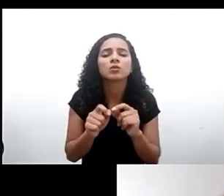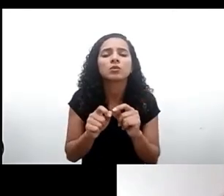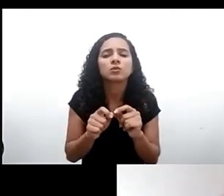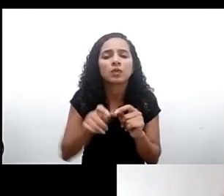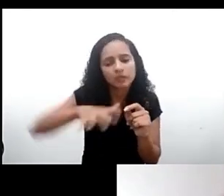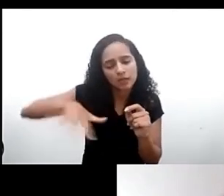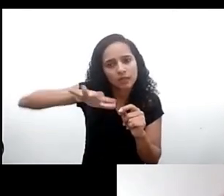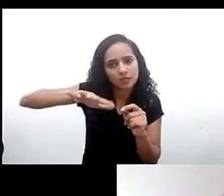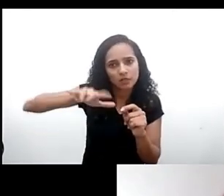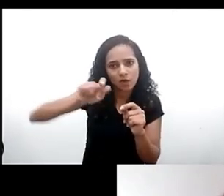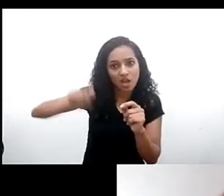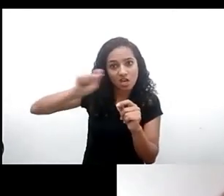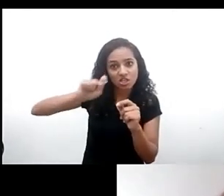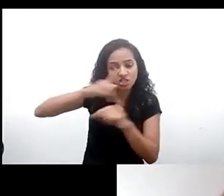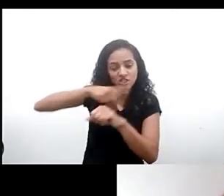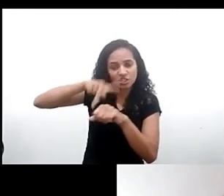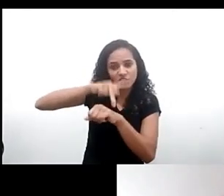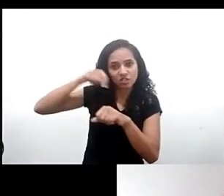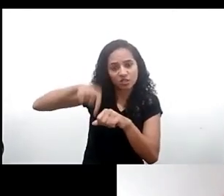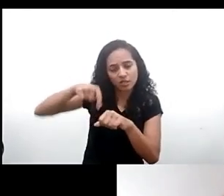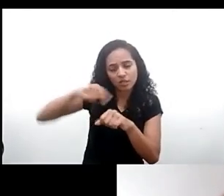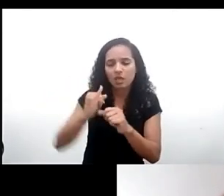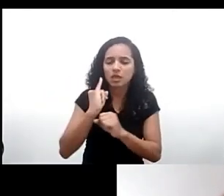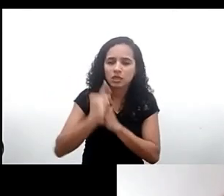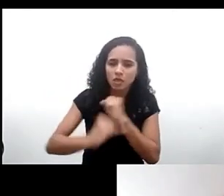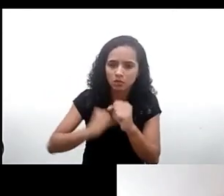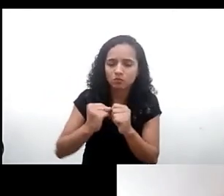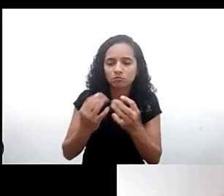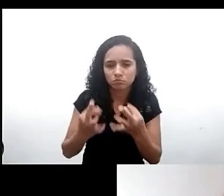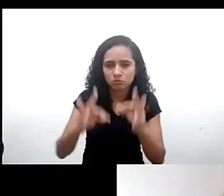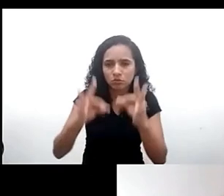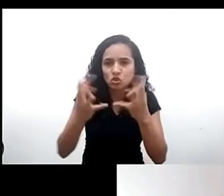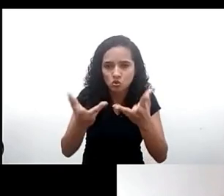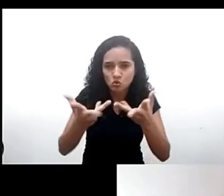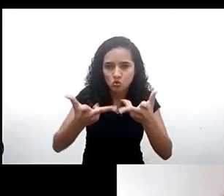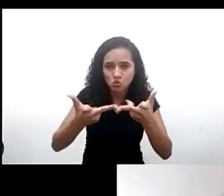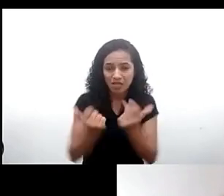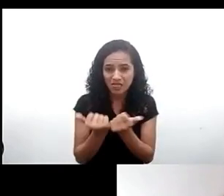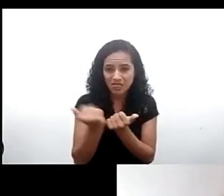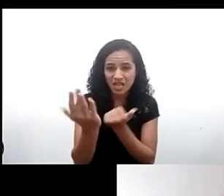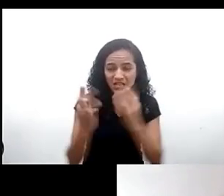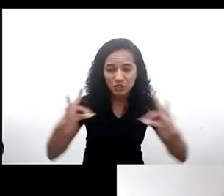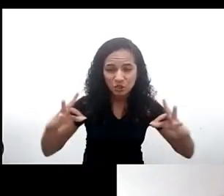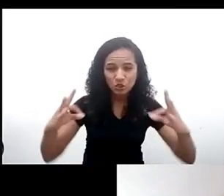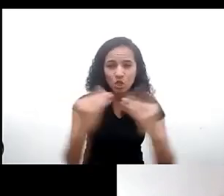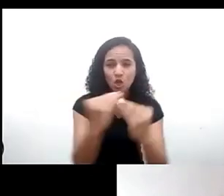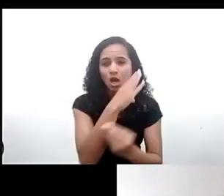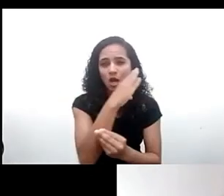conexões dispositivos e tecnologia de qualidade para todas as crianças e adolescentes